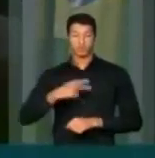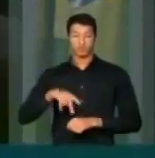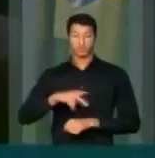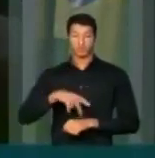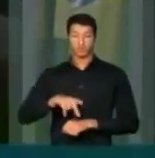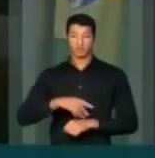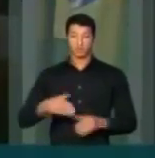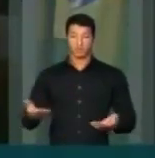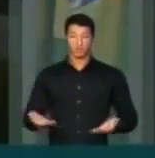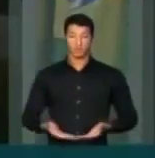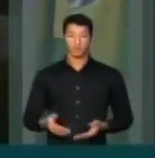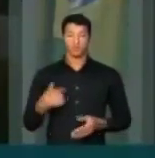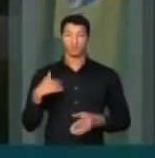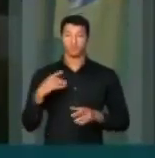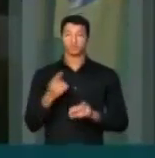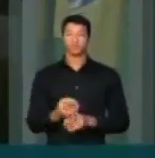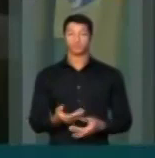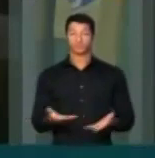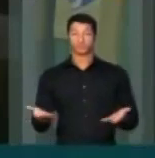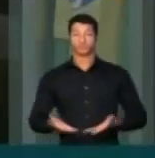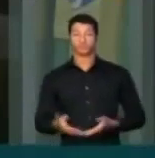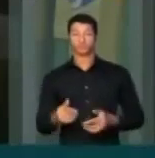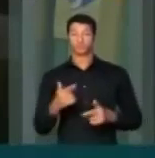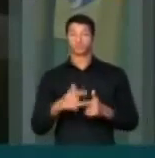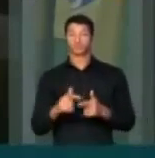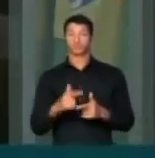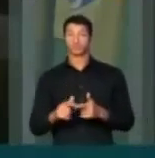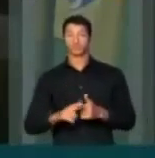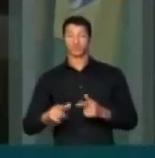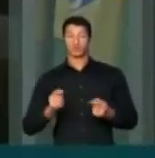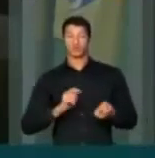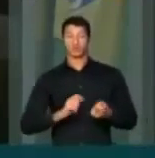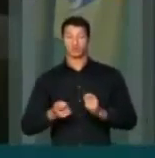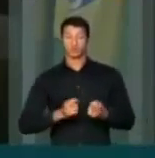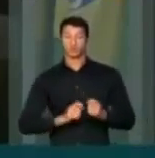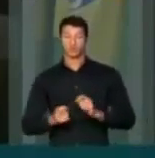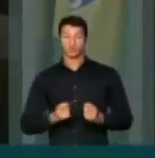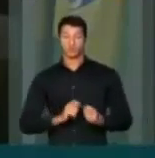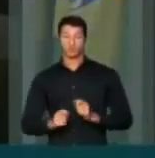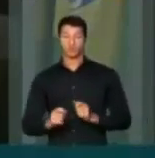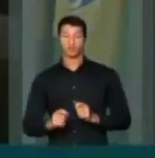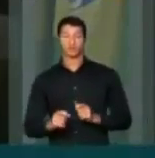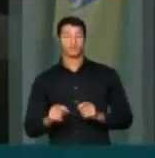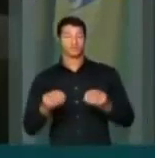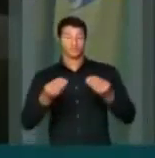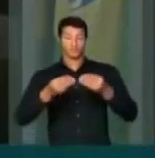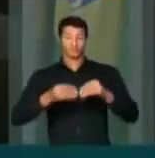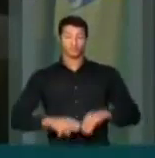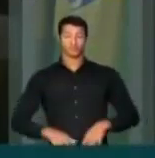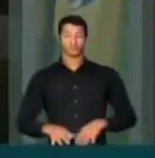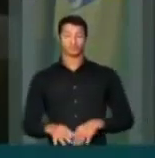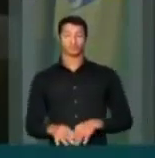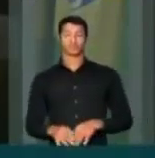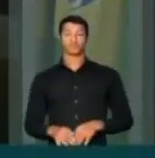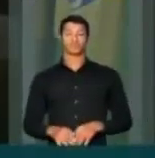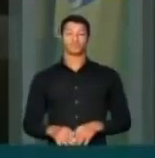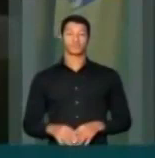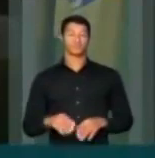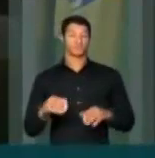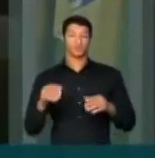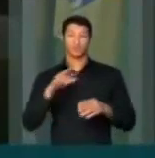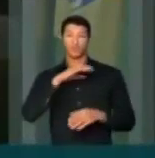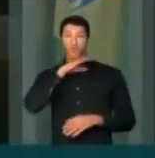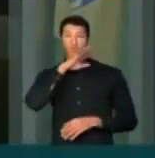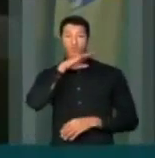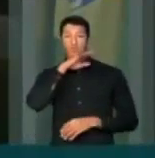país nos encontramos numa situação econômica tão precária, tão